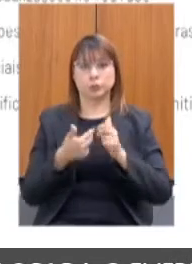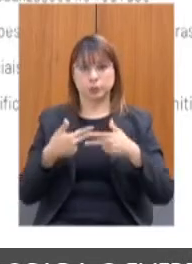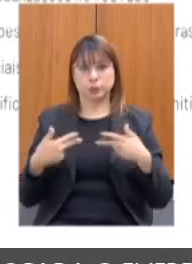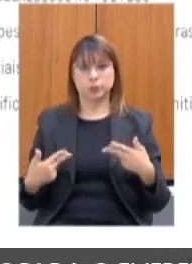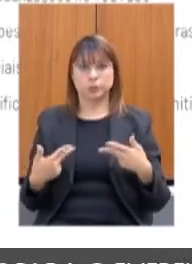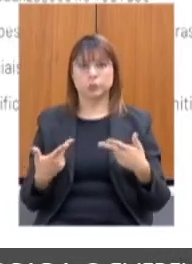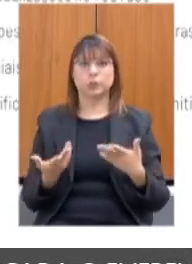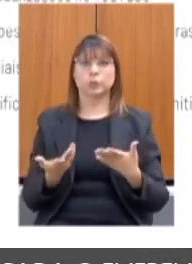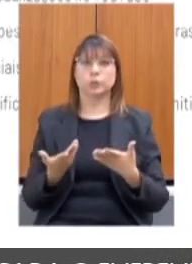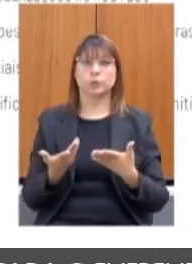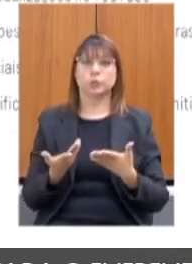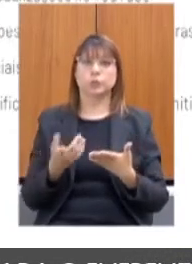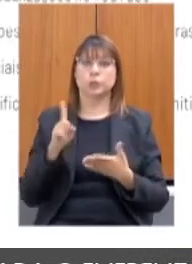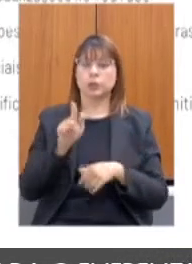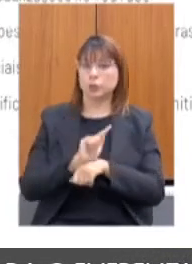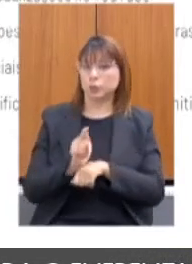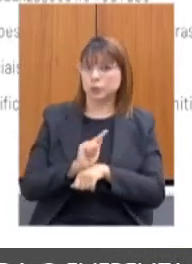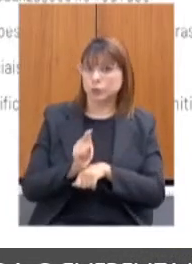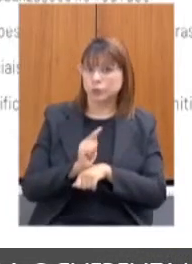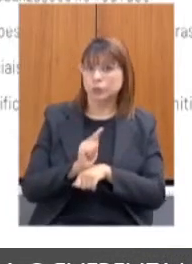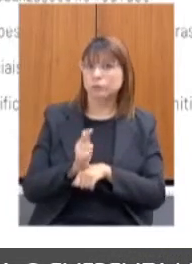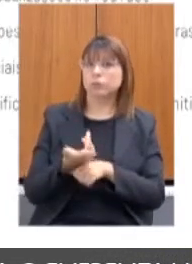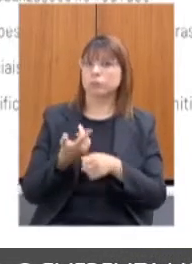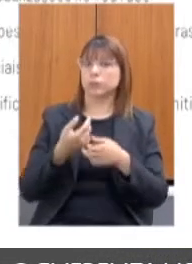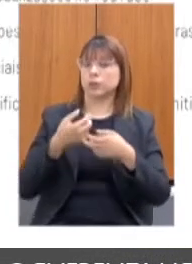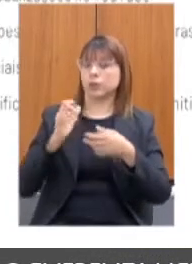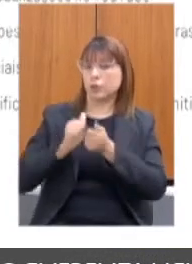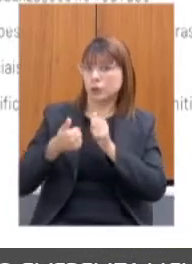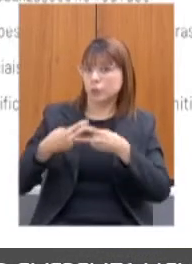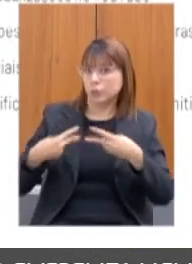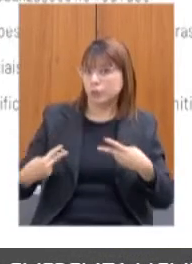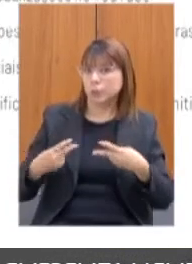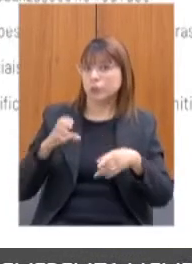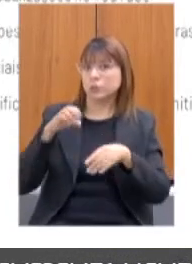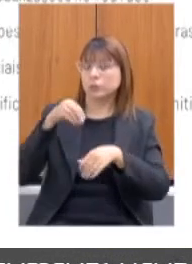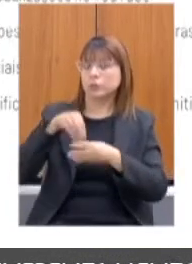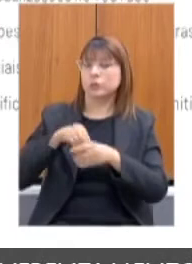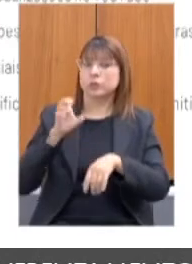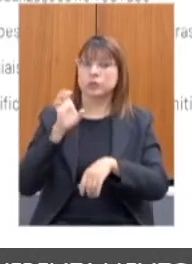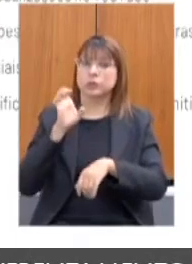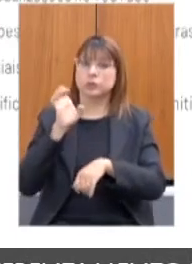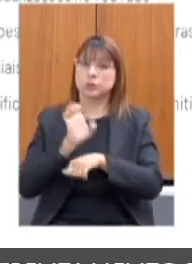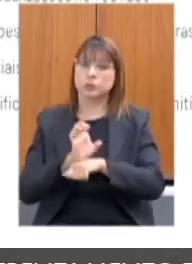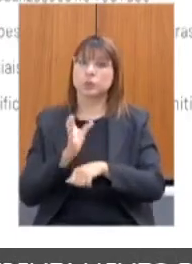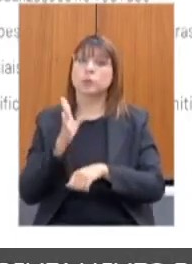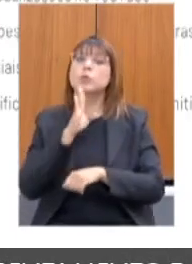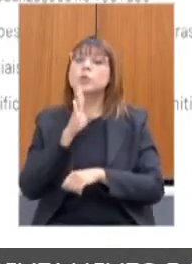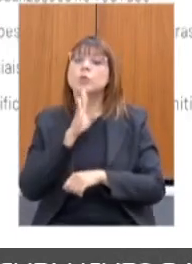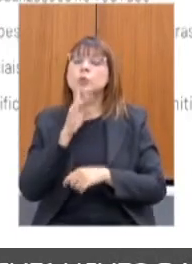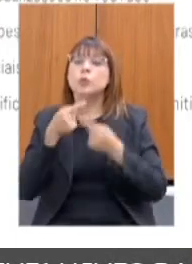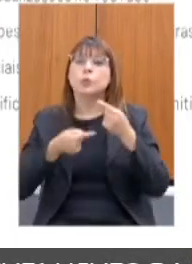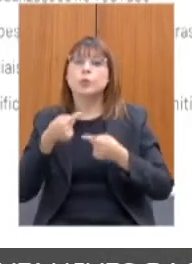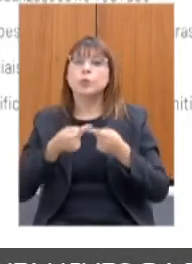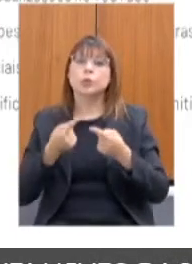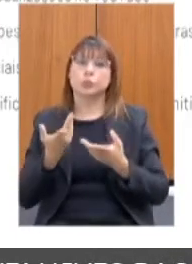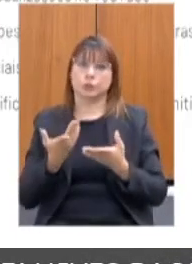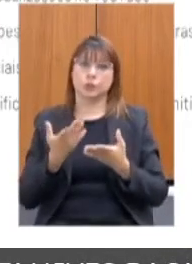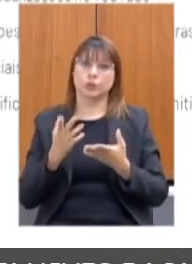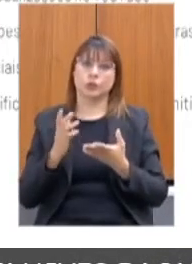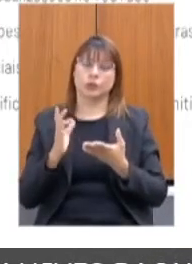voltado para gestores esportivos do Estado, para eles conhecerem as políticas públicas e esportivas do Estado.